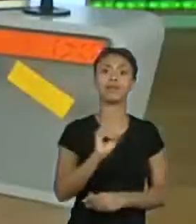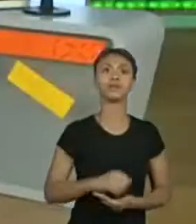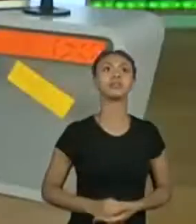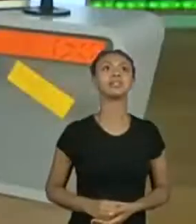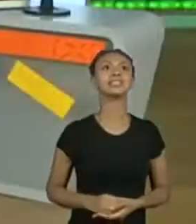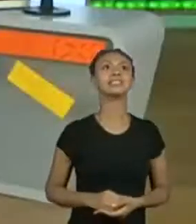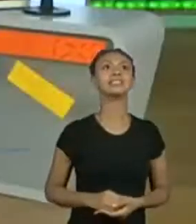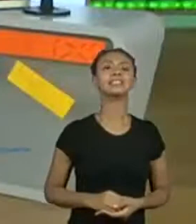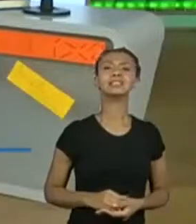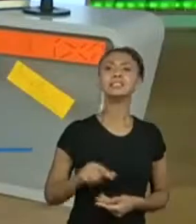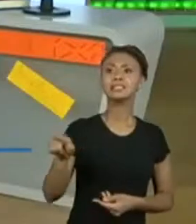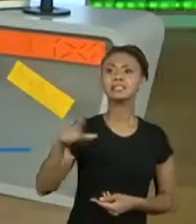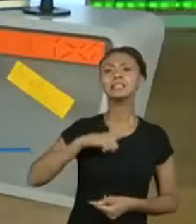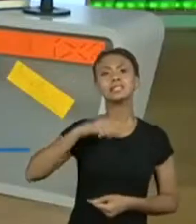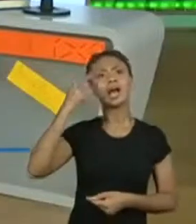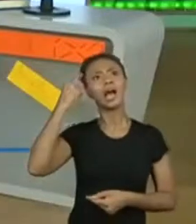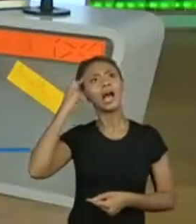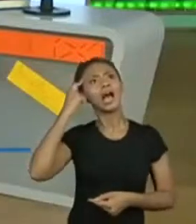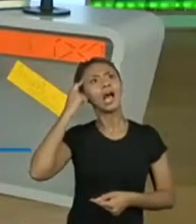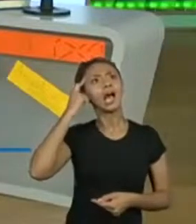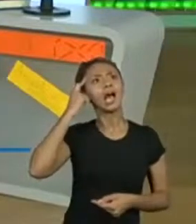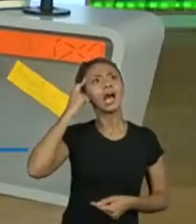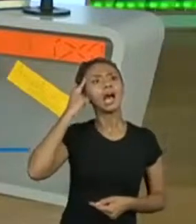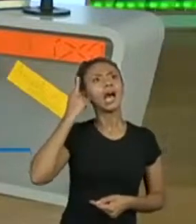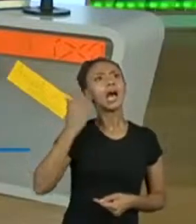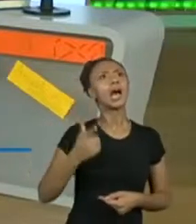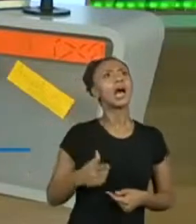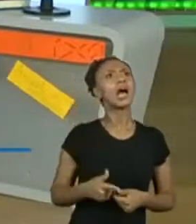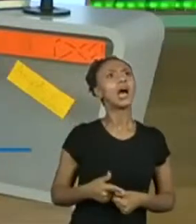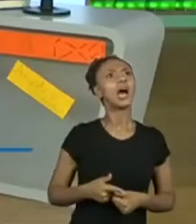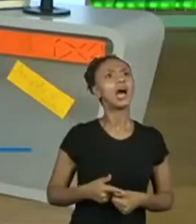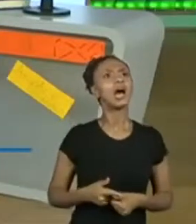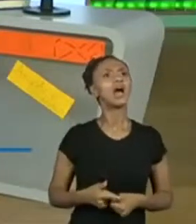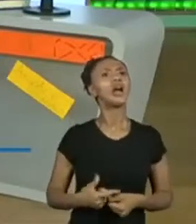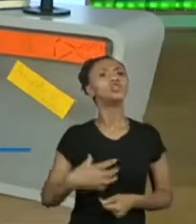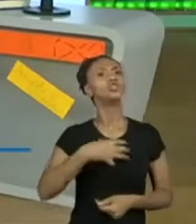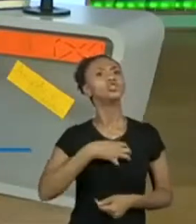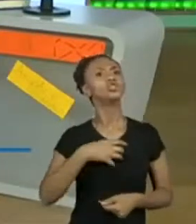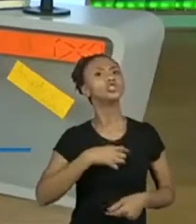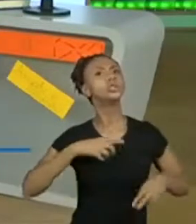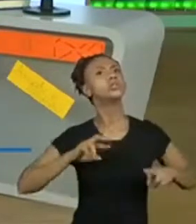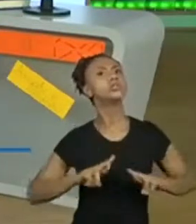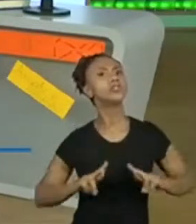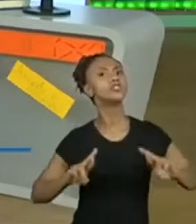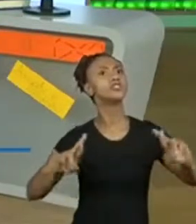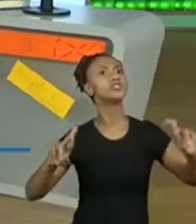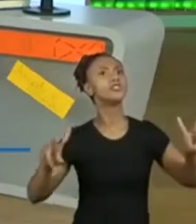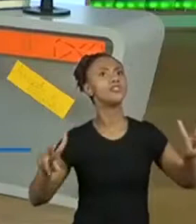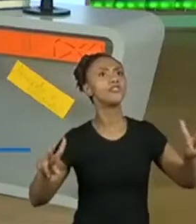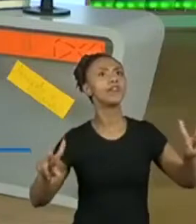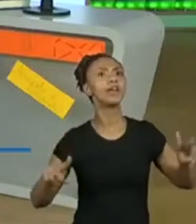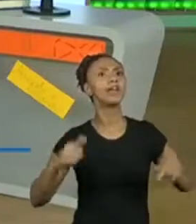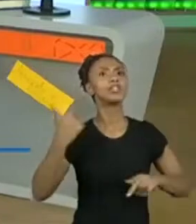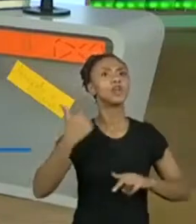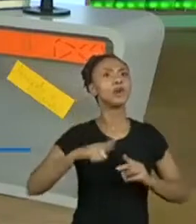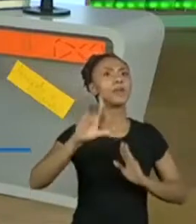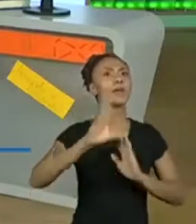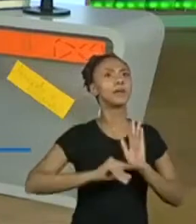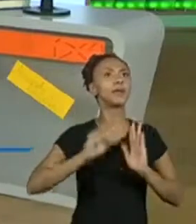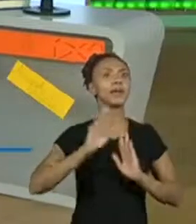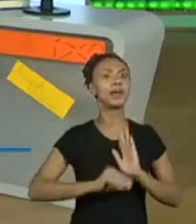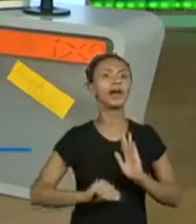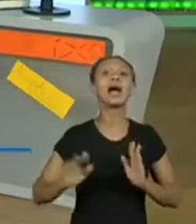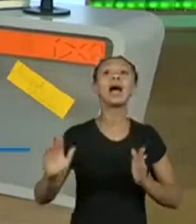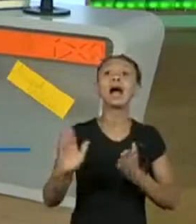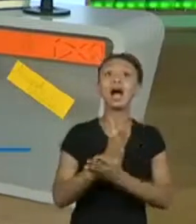pensando que é uma forma... Isso está trazendo uma forma diferente de repetir. Tem gente que está conseguindo